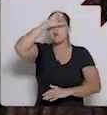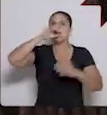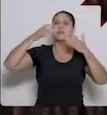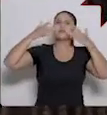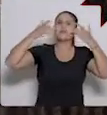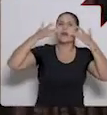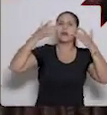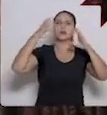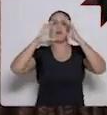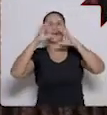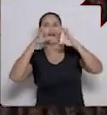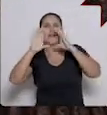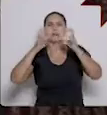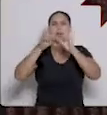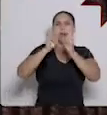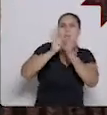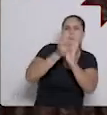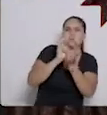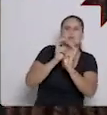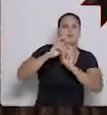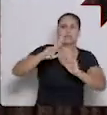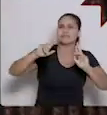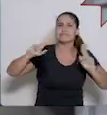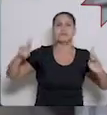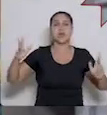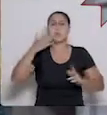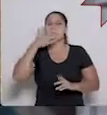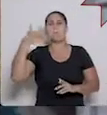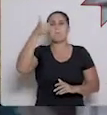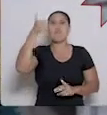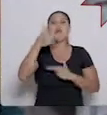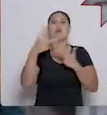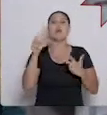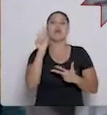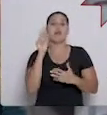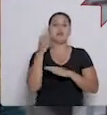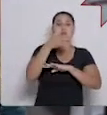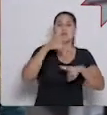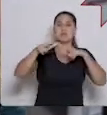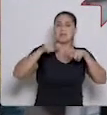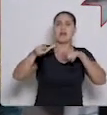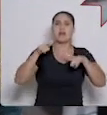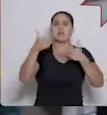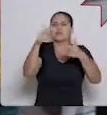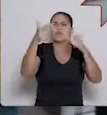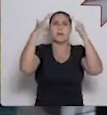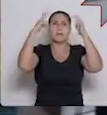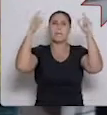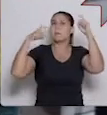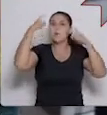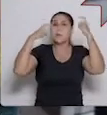oficinas de teatro, de canto, de karatê, de capoeira. A melhor coisa, se a gente sai pra trabalhar despreocupado,